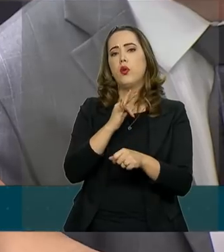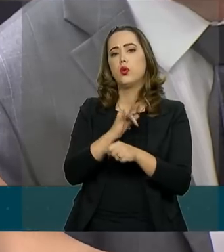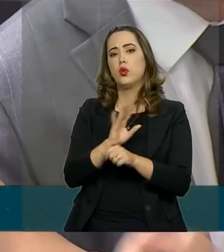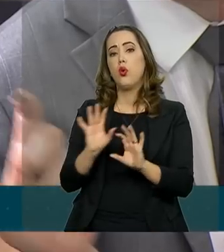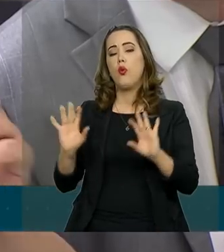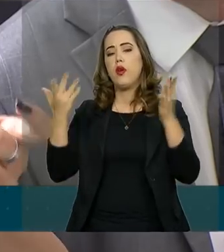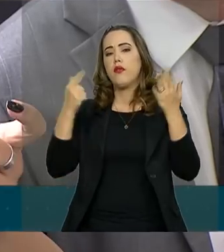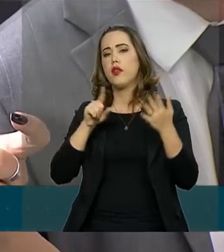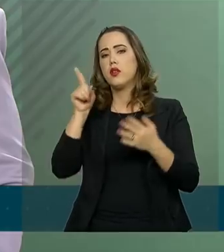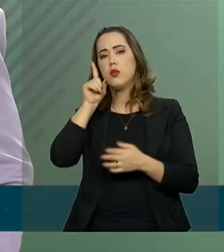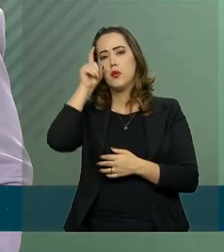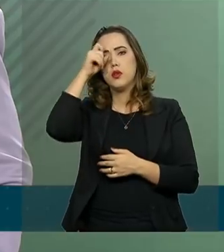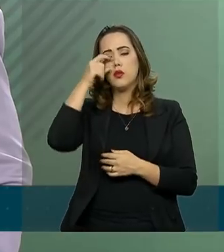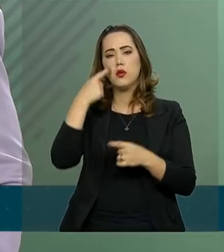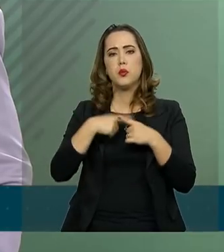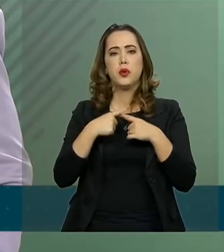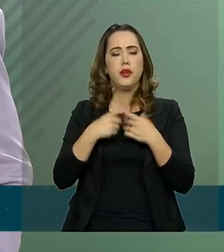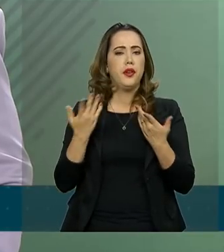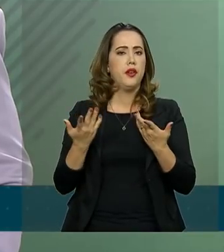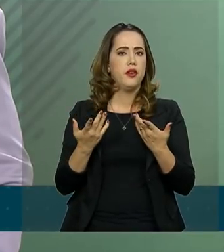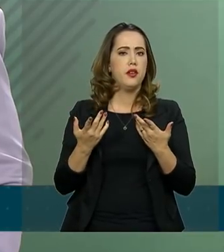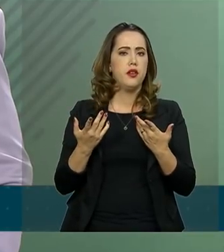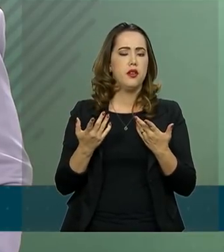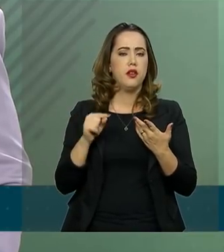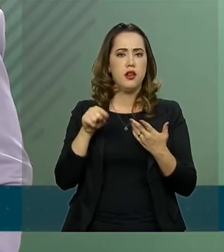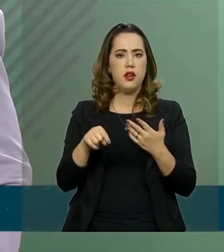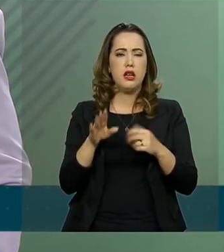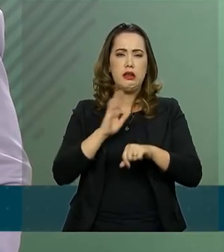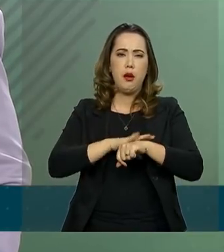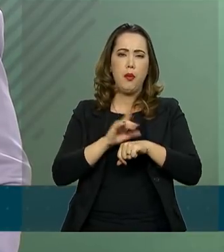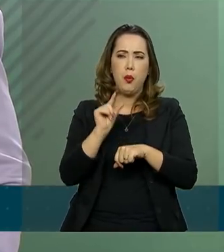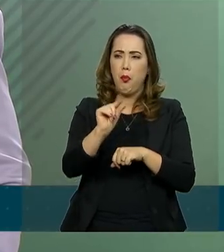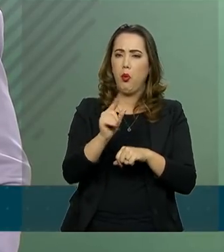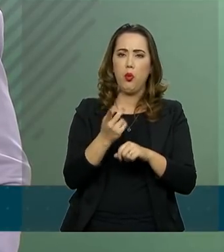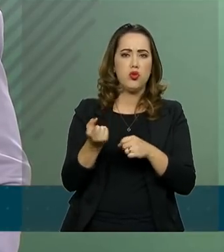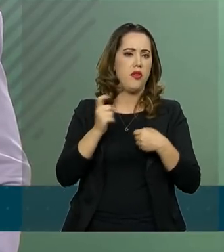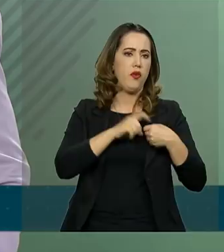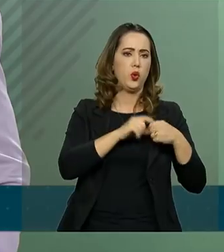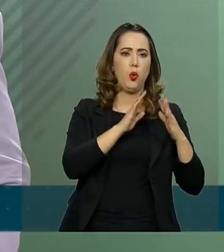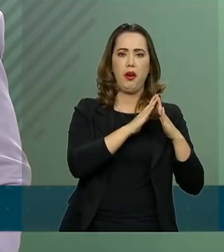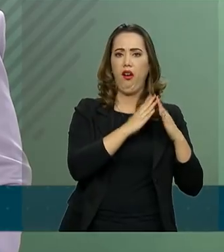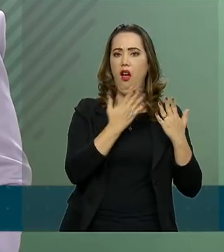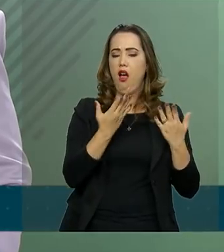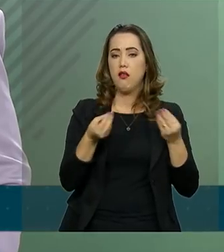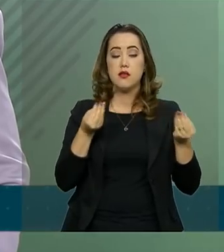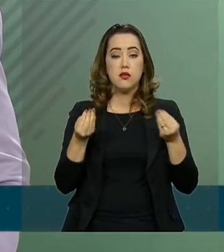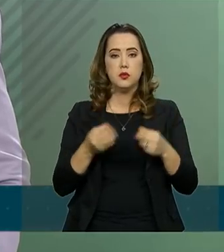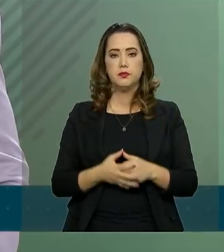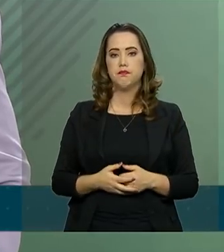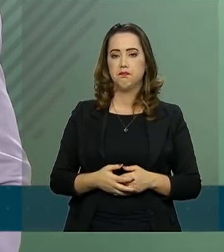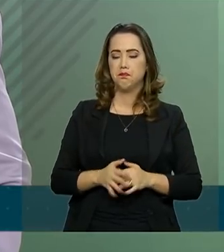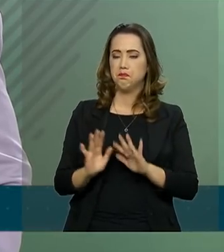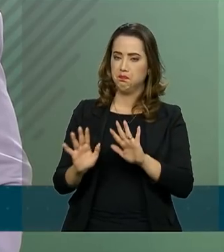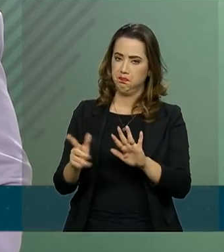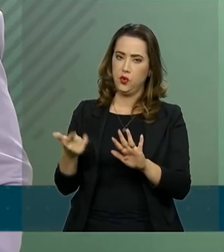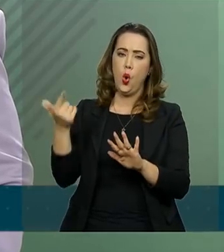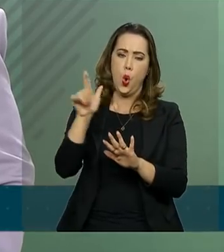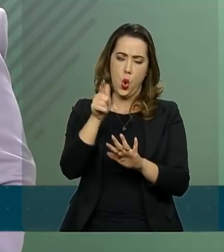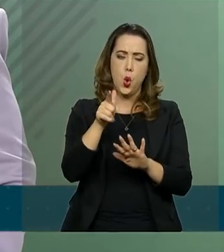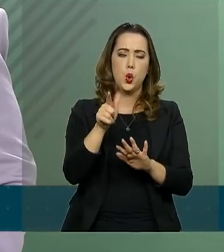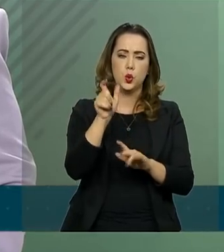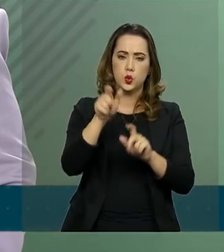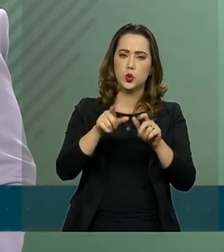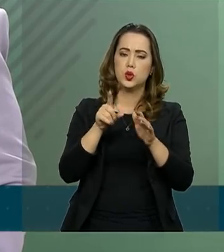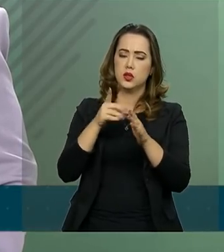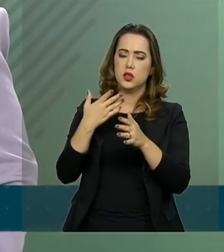alguma outra coisa? Não. Porque ele ficou bem pouquinho tempo aqui, já voltou para a Alvorada? Não, em relação a isso, ele inclusive conversou com algumas outras pessoas por telefone.